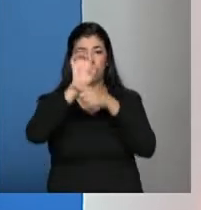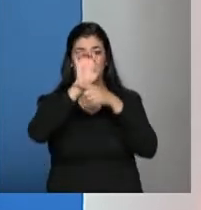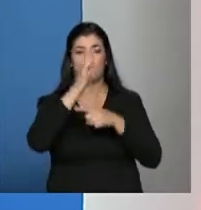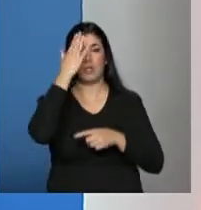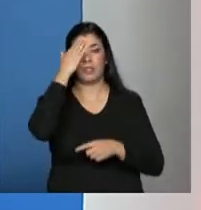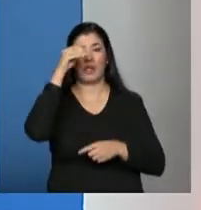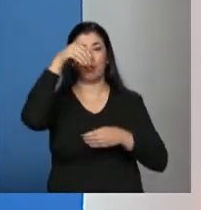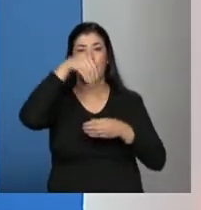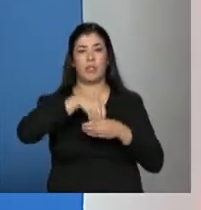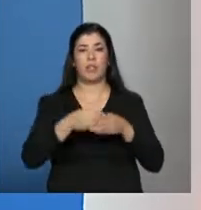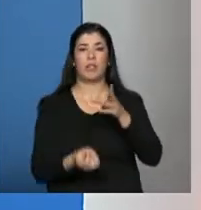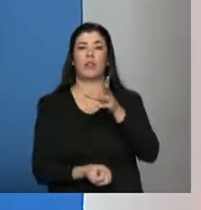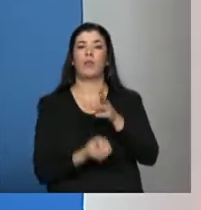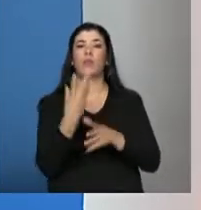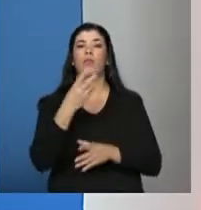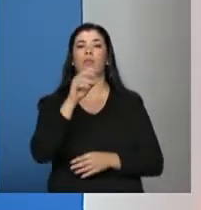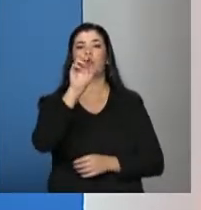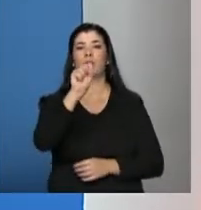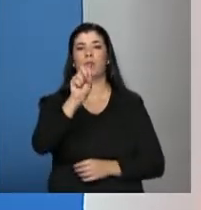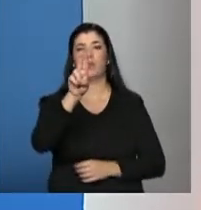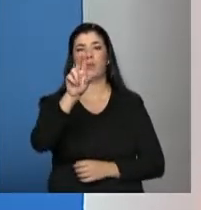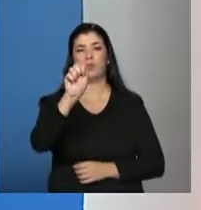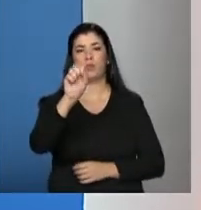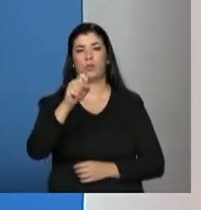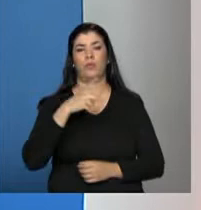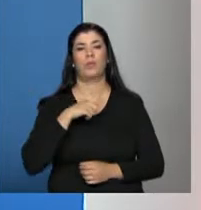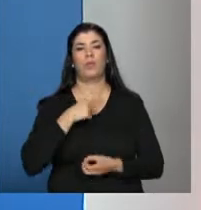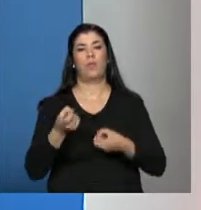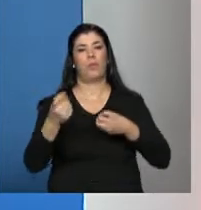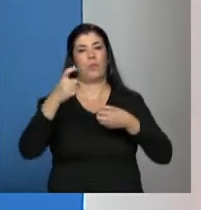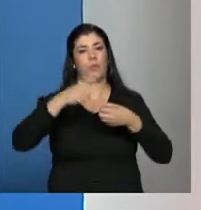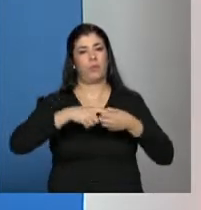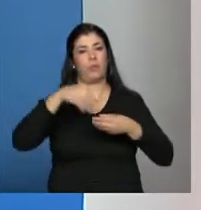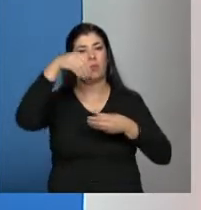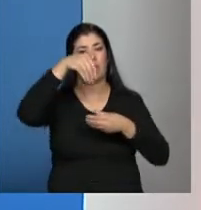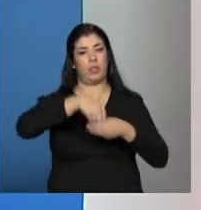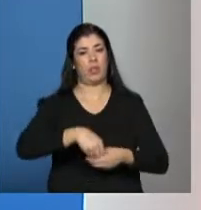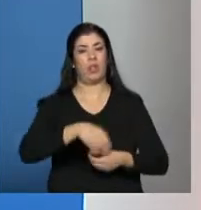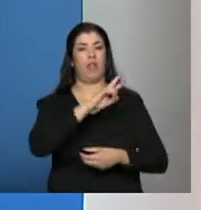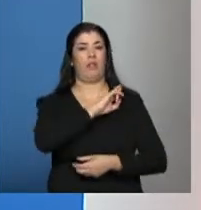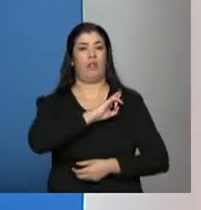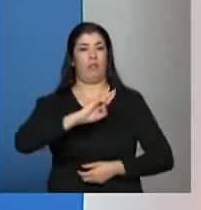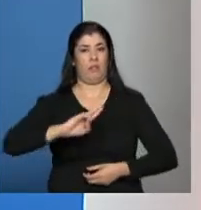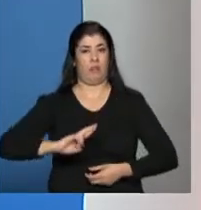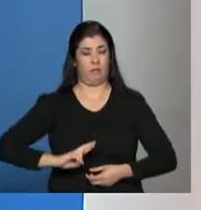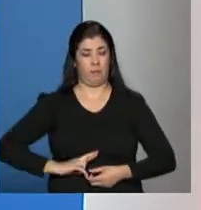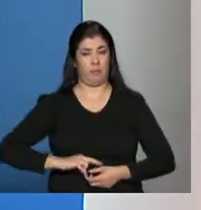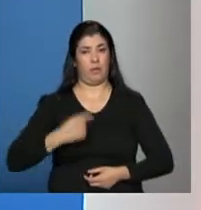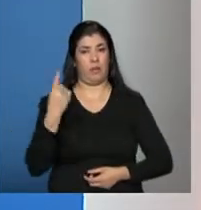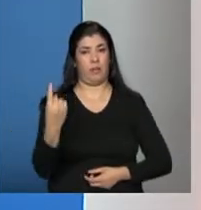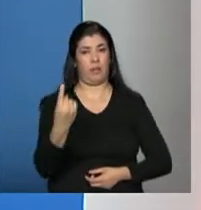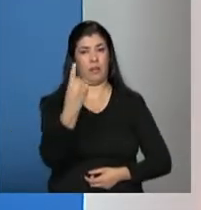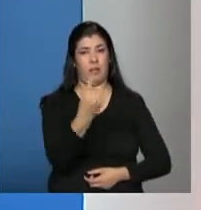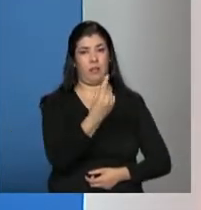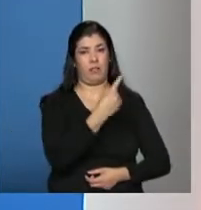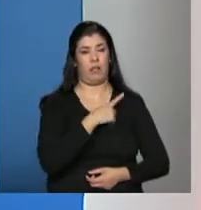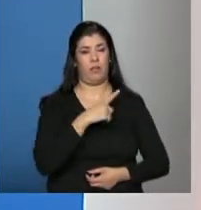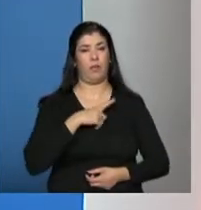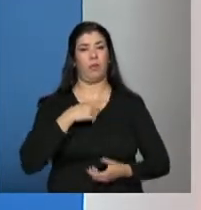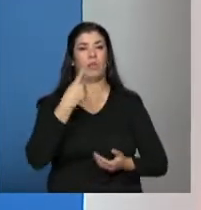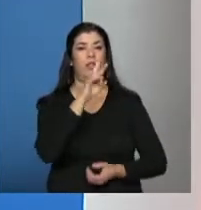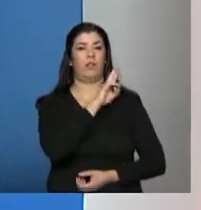foi construído de um pacto republicano. Então, todos nós, os três entes, nós temos responsabilidades, nós temos compromissos